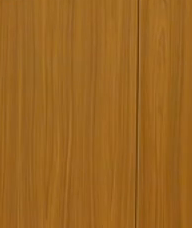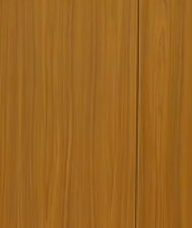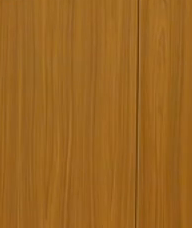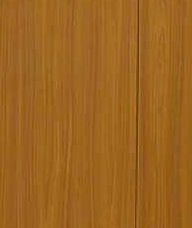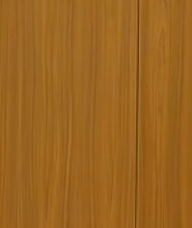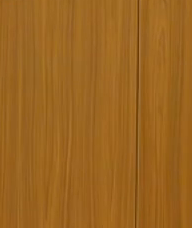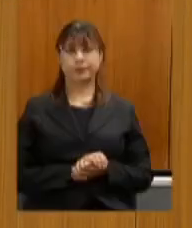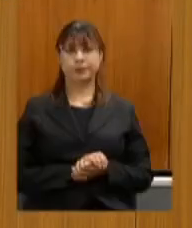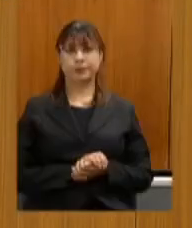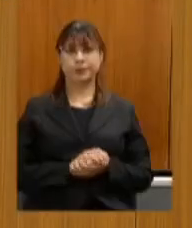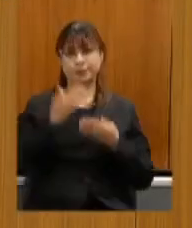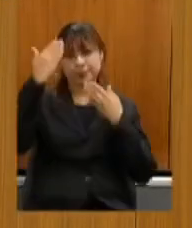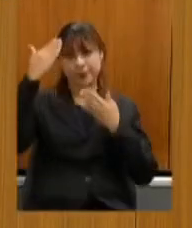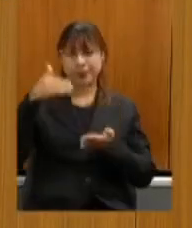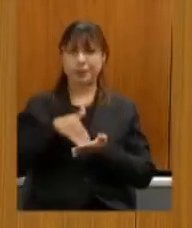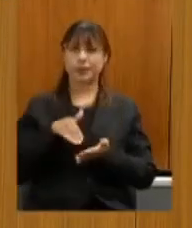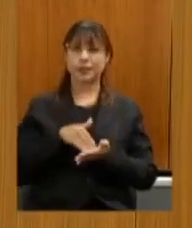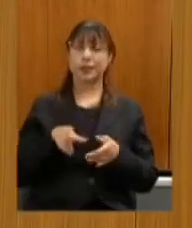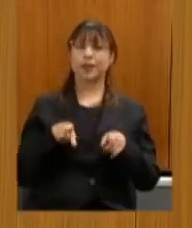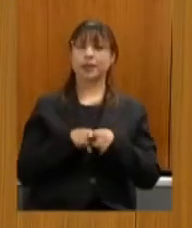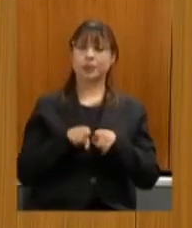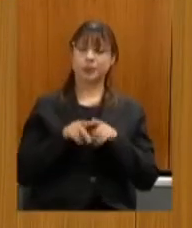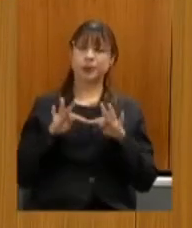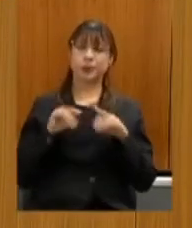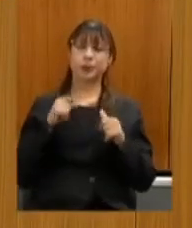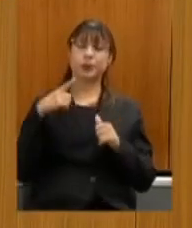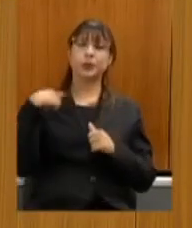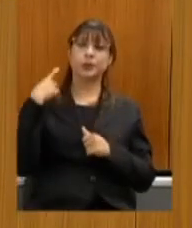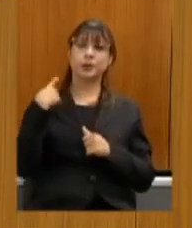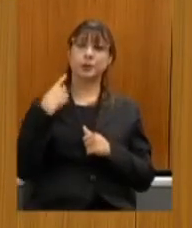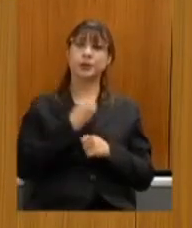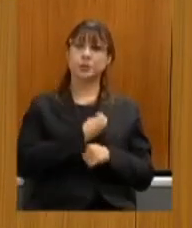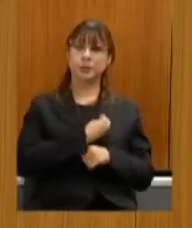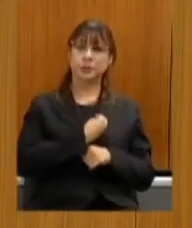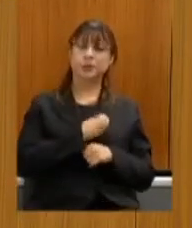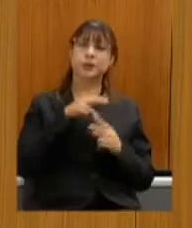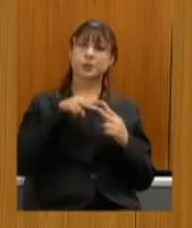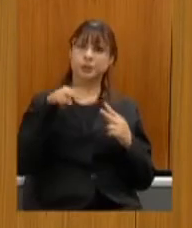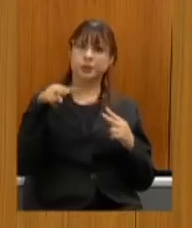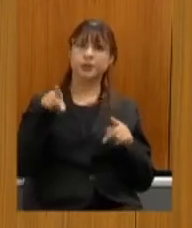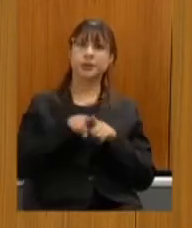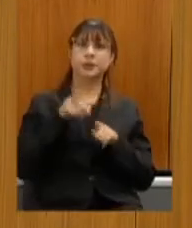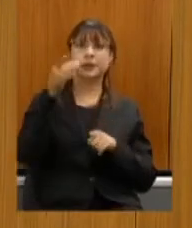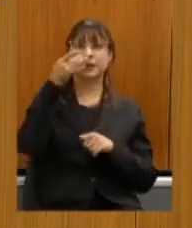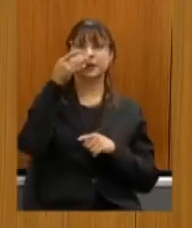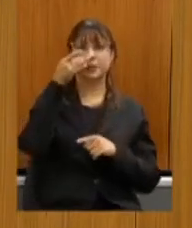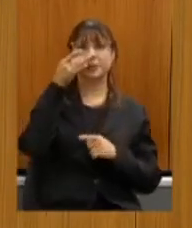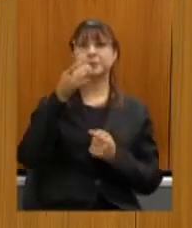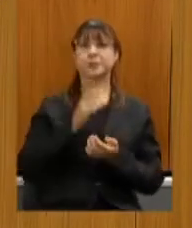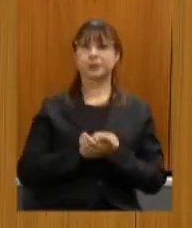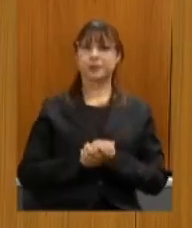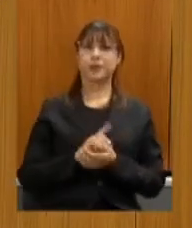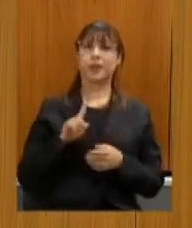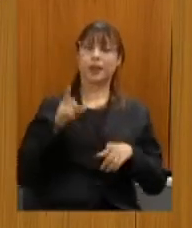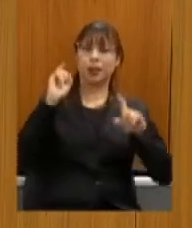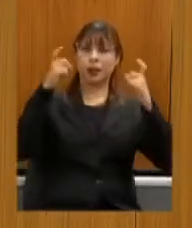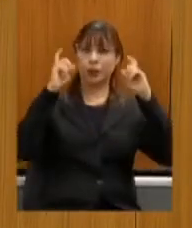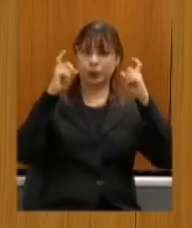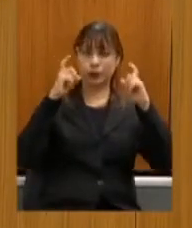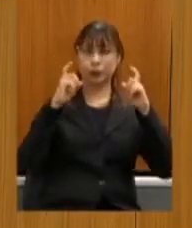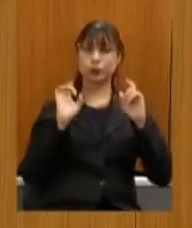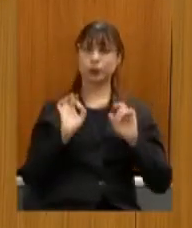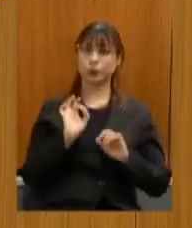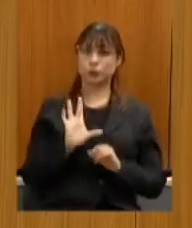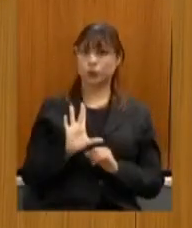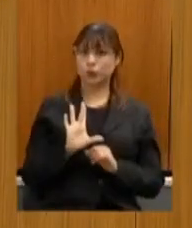Pimenta a Vigília enfim todos que participaram e estão participando de forma online é uma reunião não só no sentido